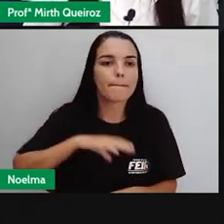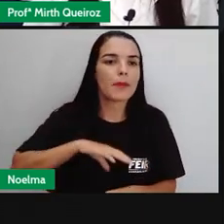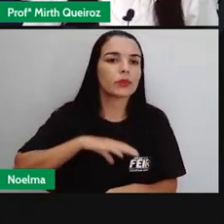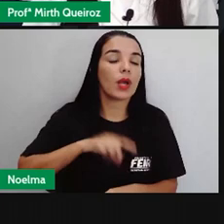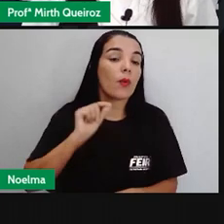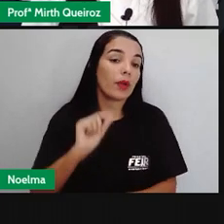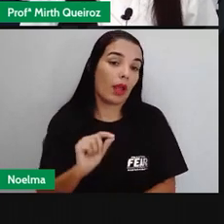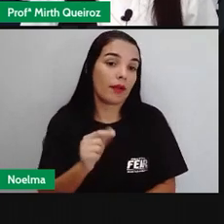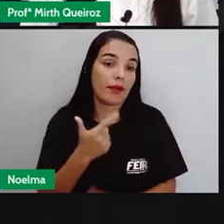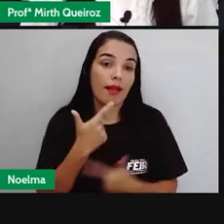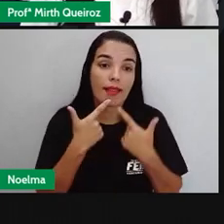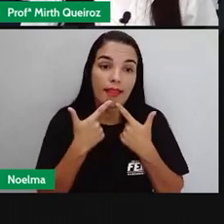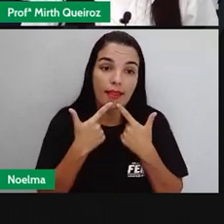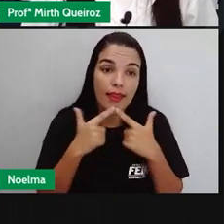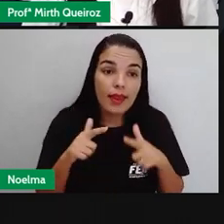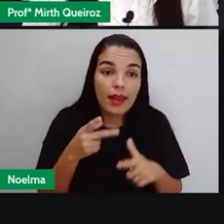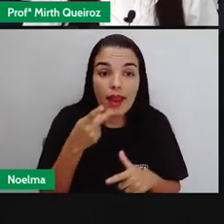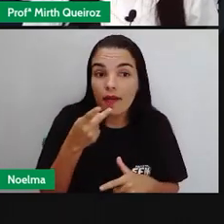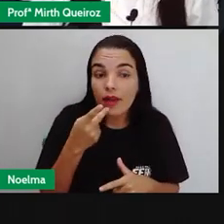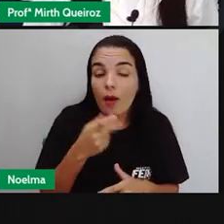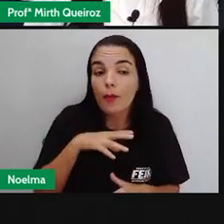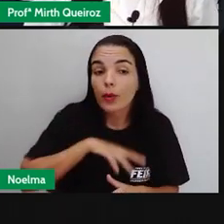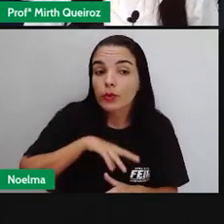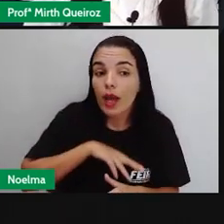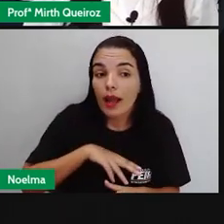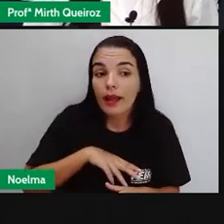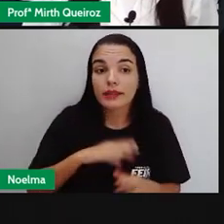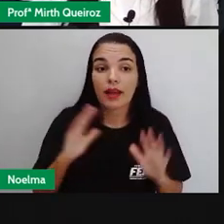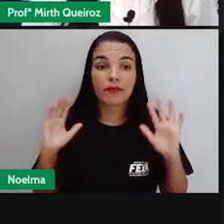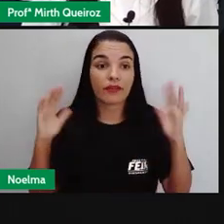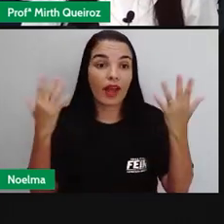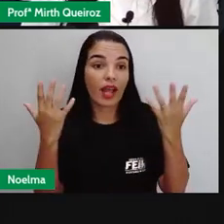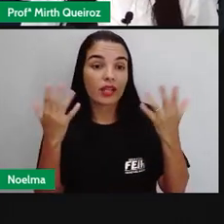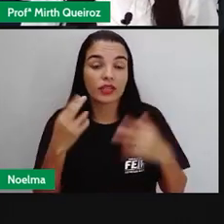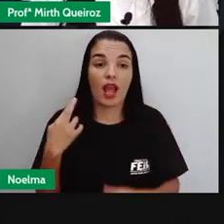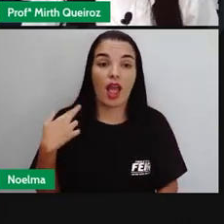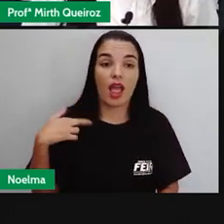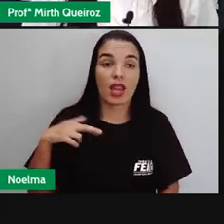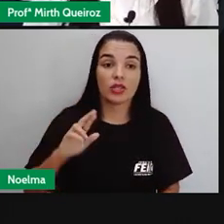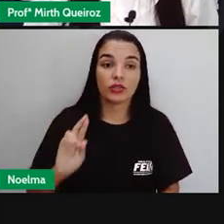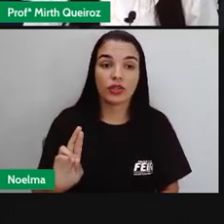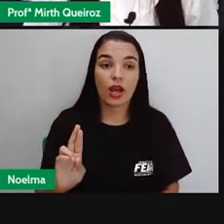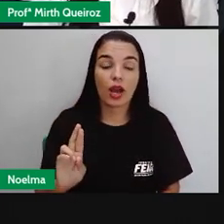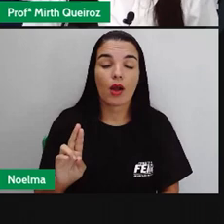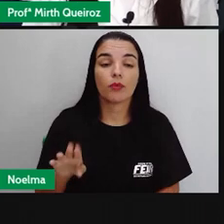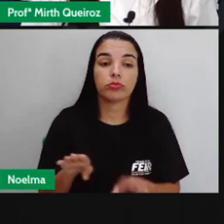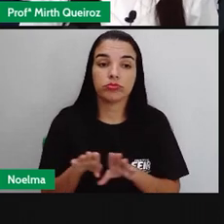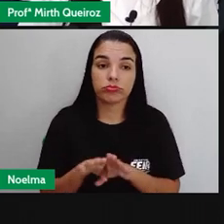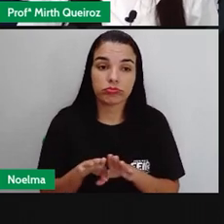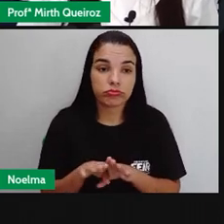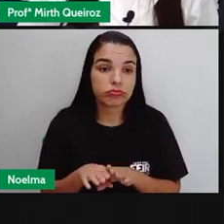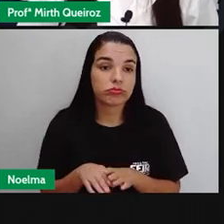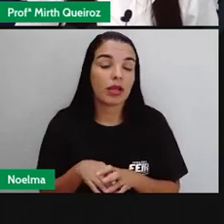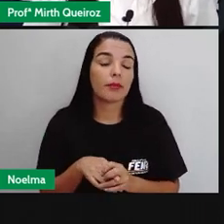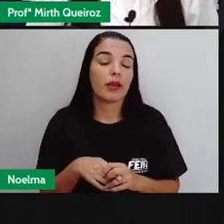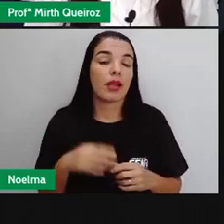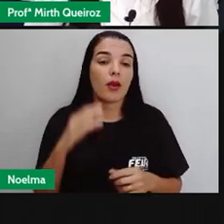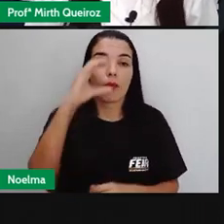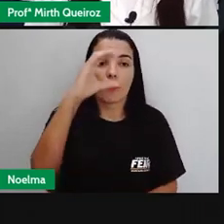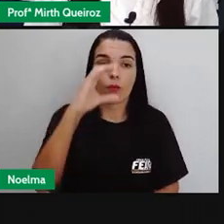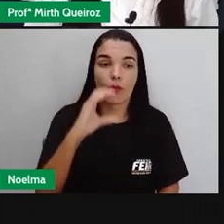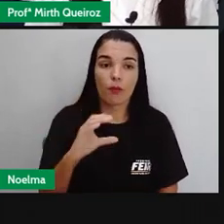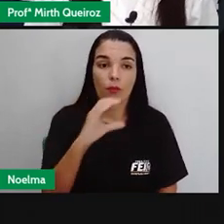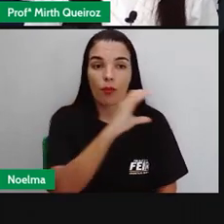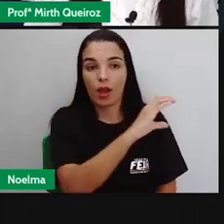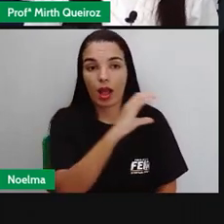portugueses, nós temos a língua falada, festejos, a própria religião, né? Que foi a época em que